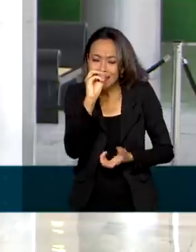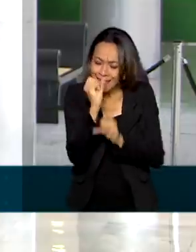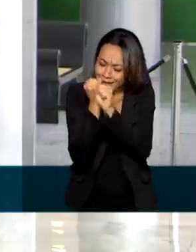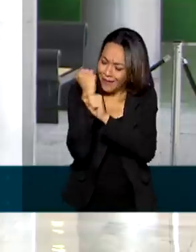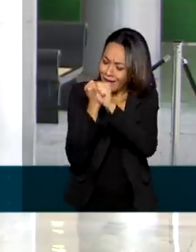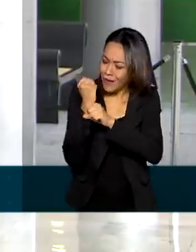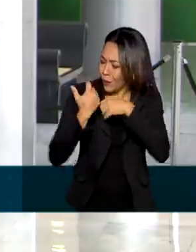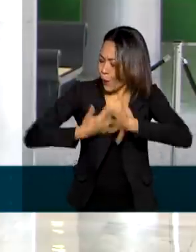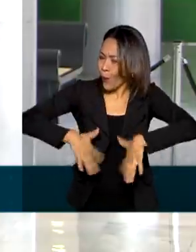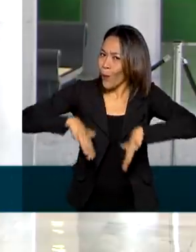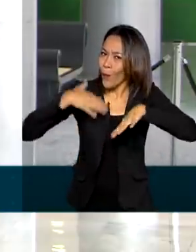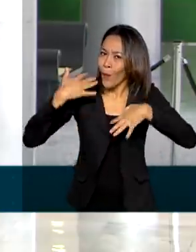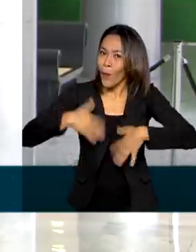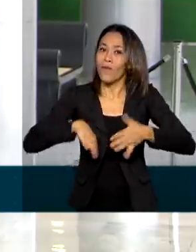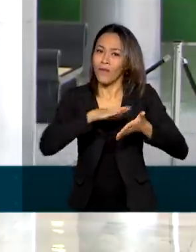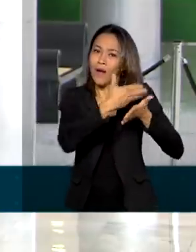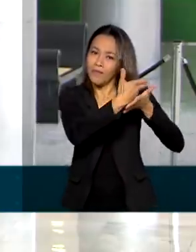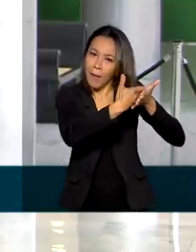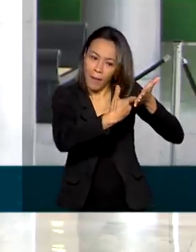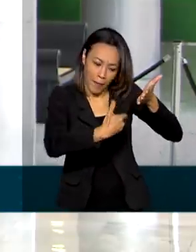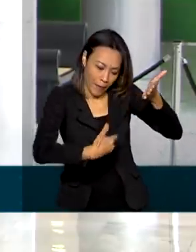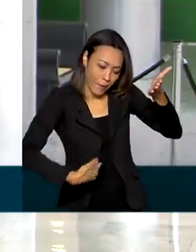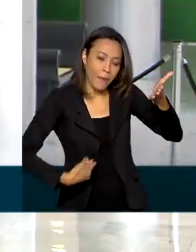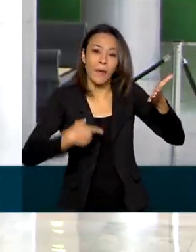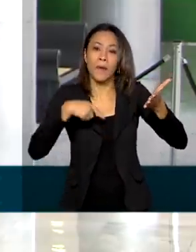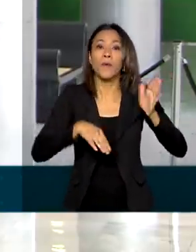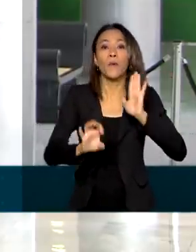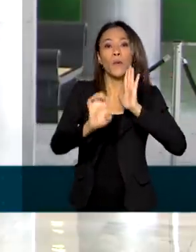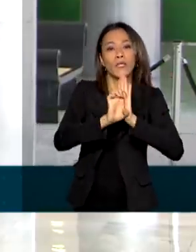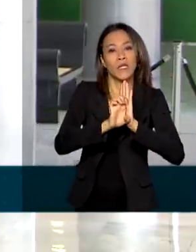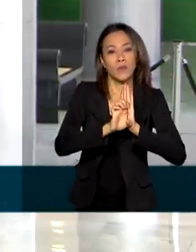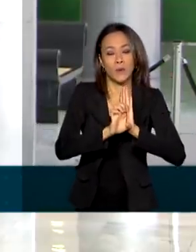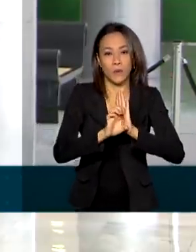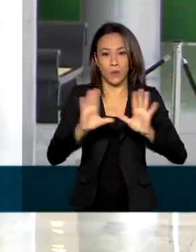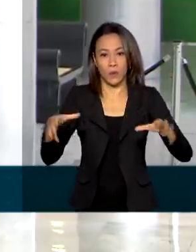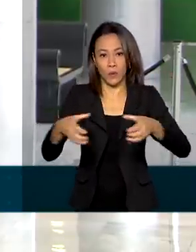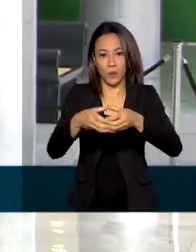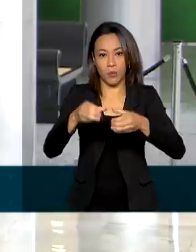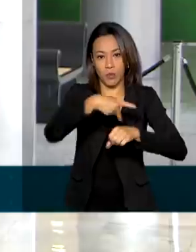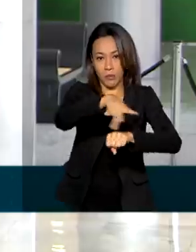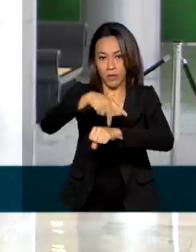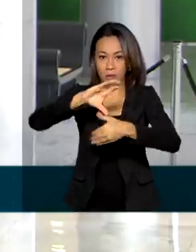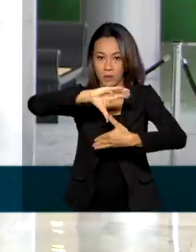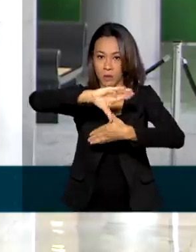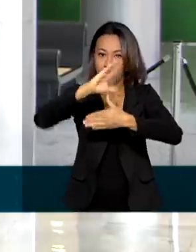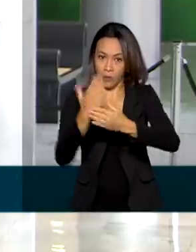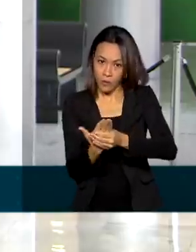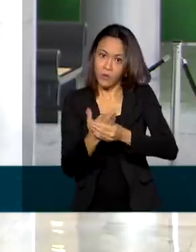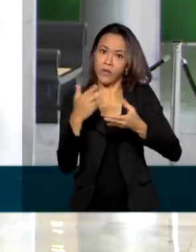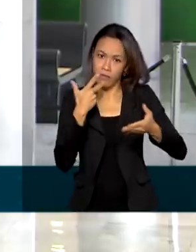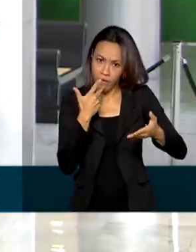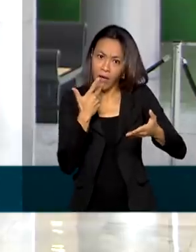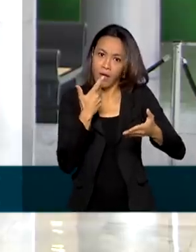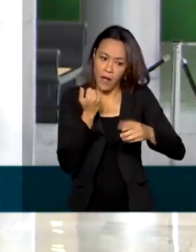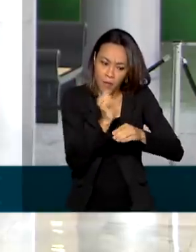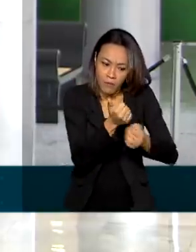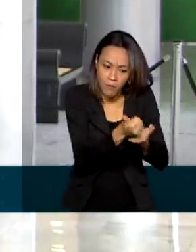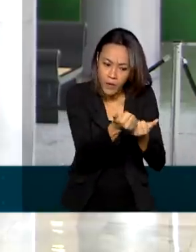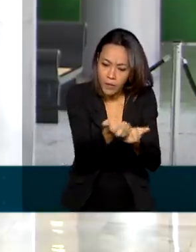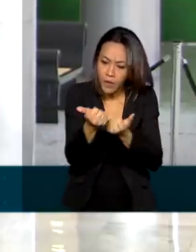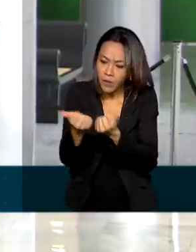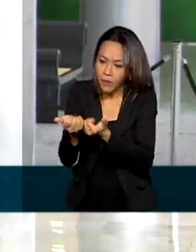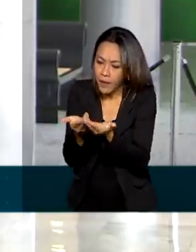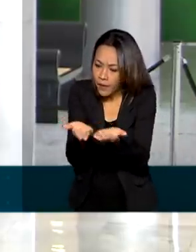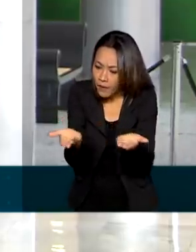apresentado um Estatuto da Cidadania do Mercosul, que vai trazer diversos direitos e benefícios para as nações que impactam